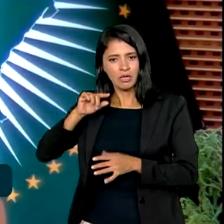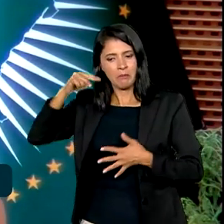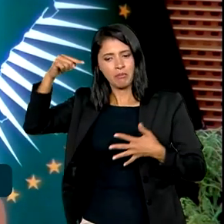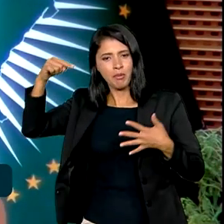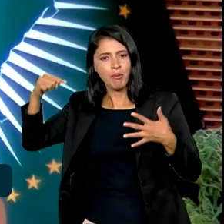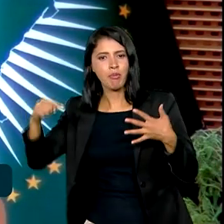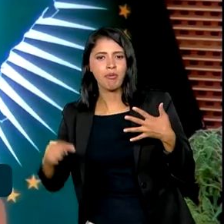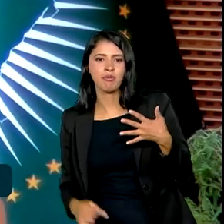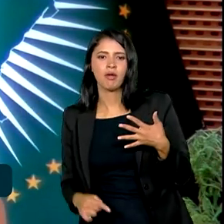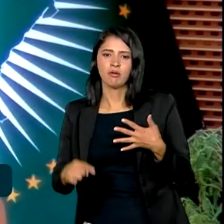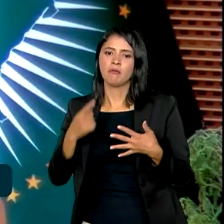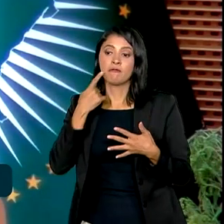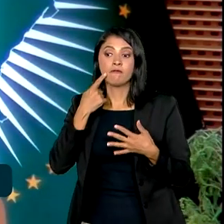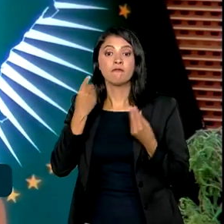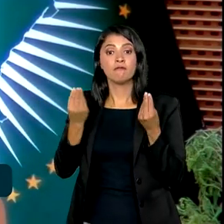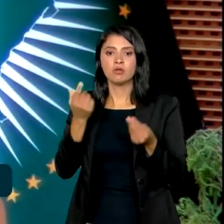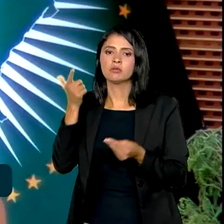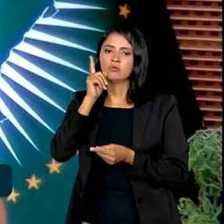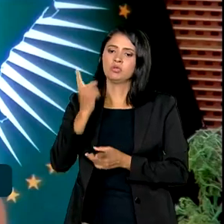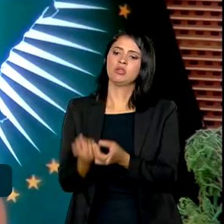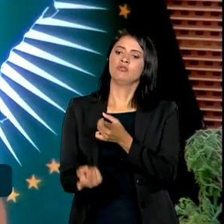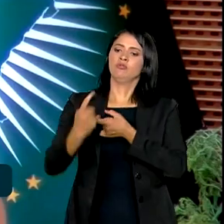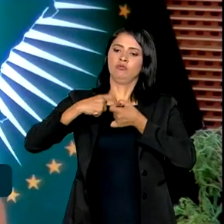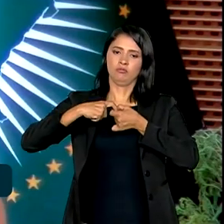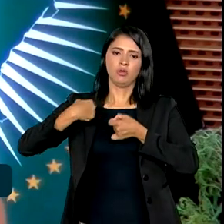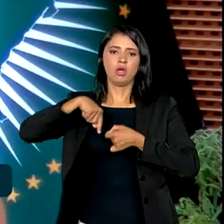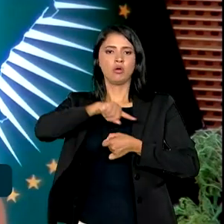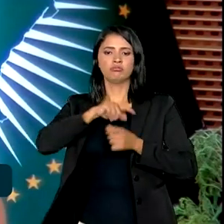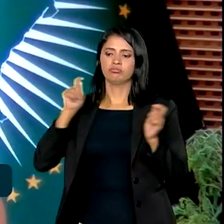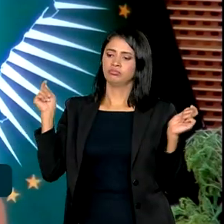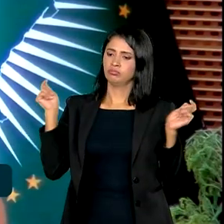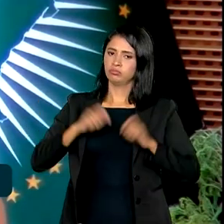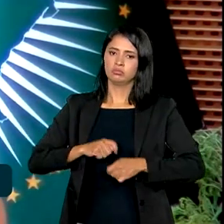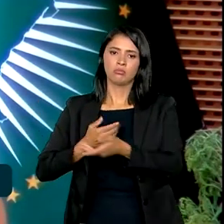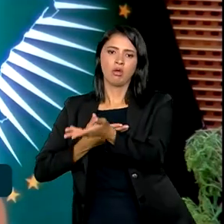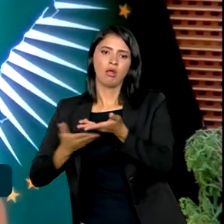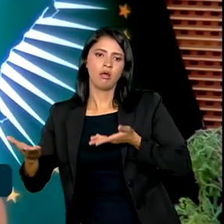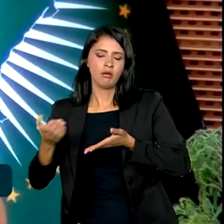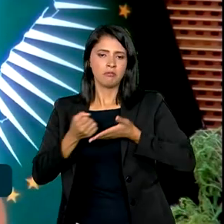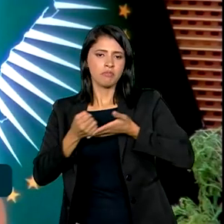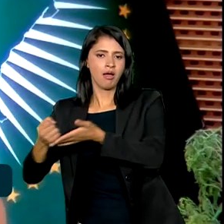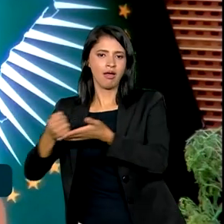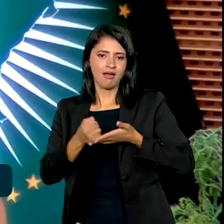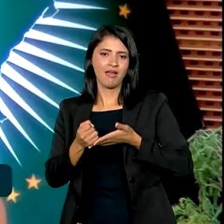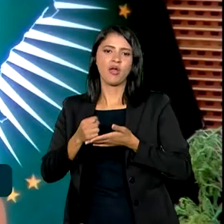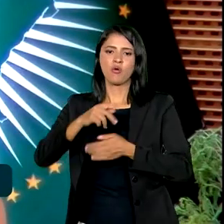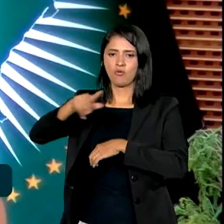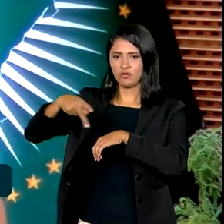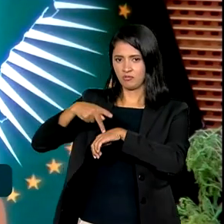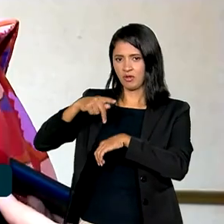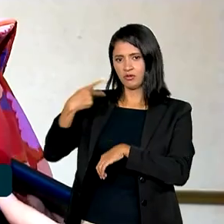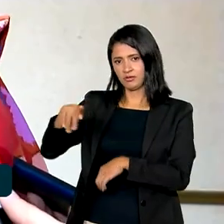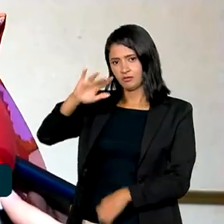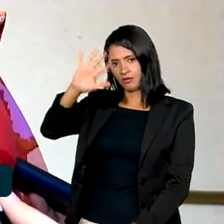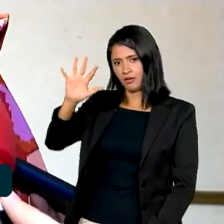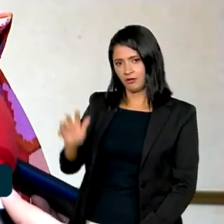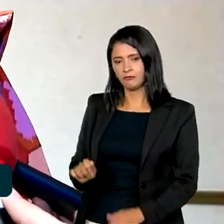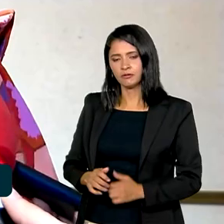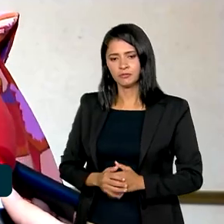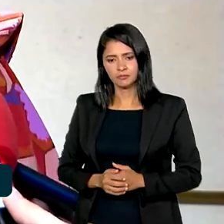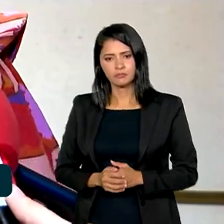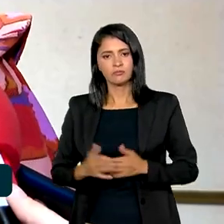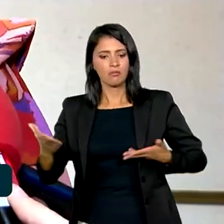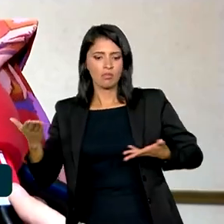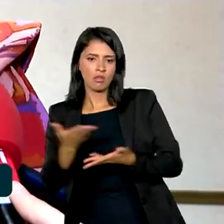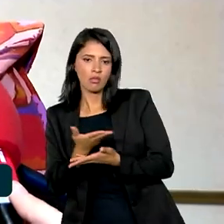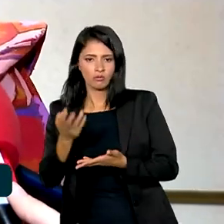para ver se a gente recupera a nossa possibilidade de cooperar com os países africanos. Intercâmbios,